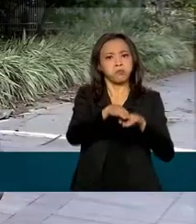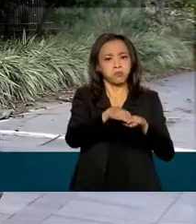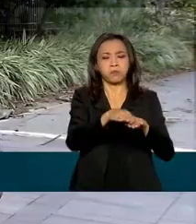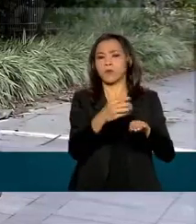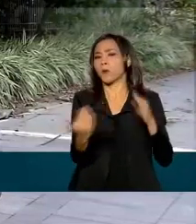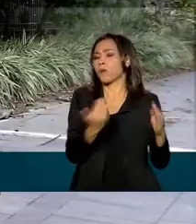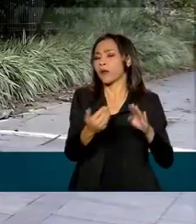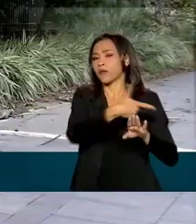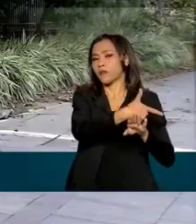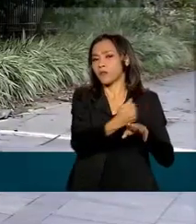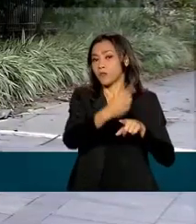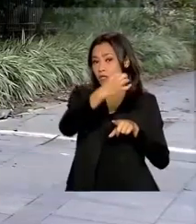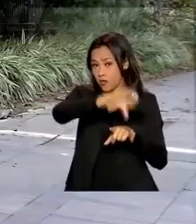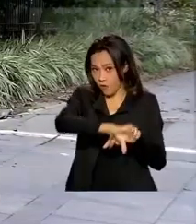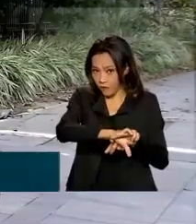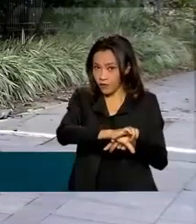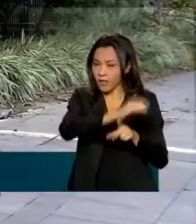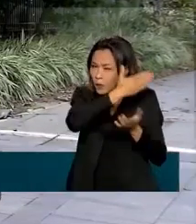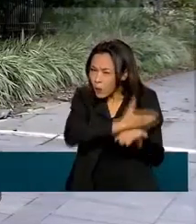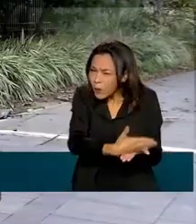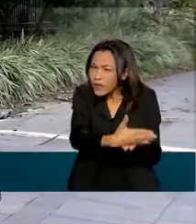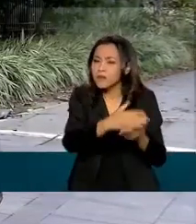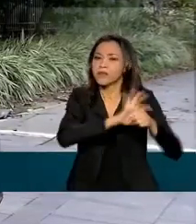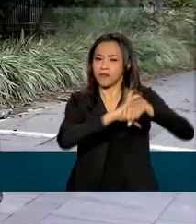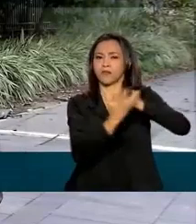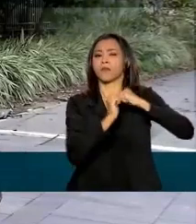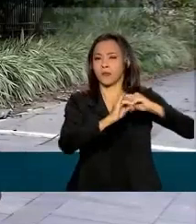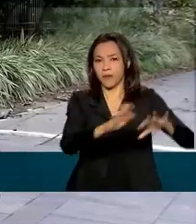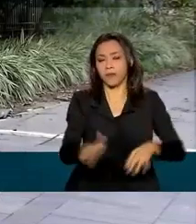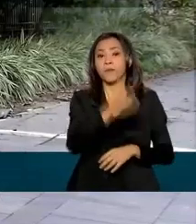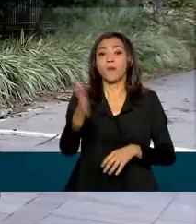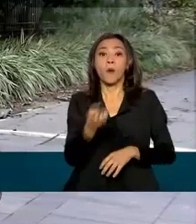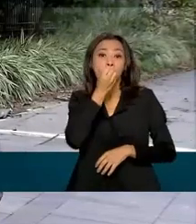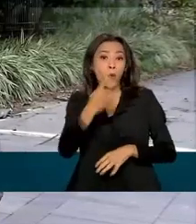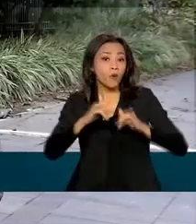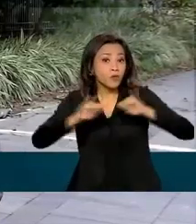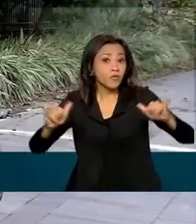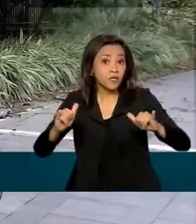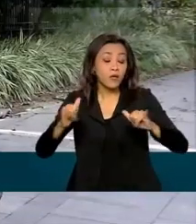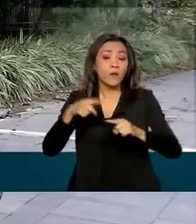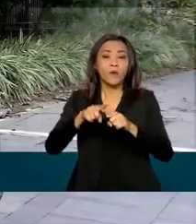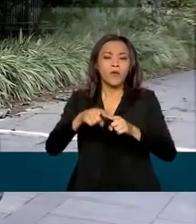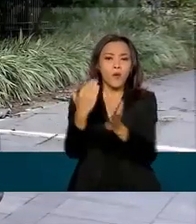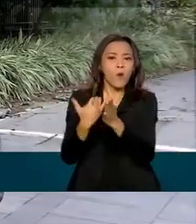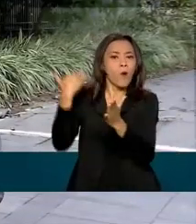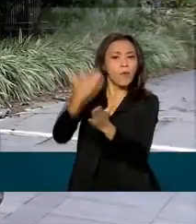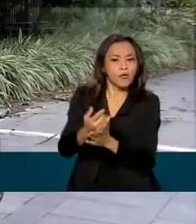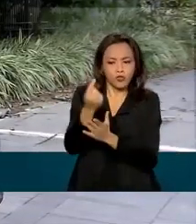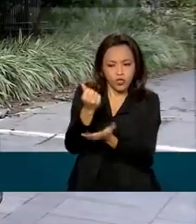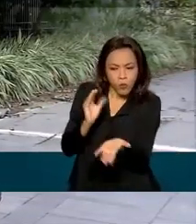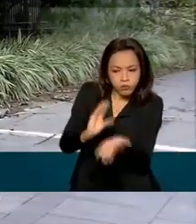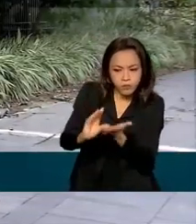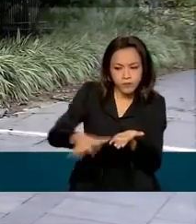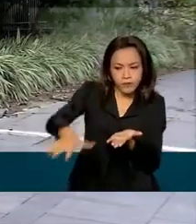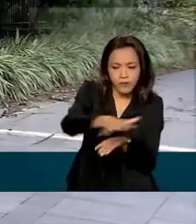2019, no período pré-pandemia. Outra boa notícia foi o aumento dos investimentos nos setores de produção de máquinas e de